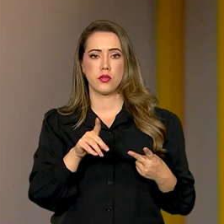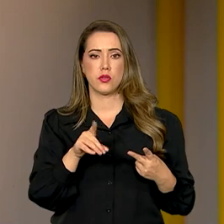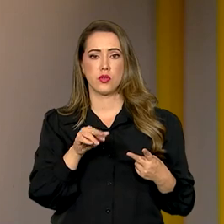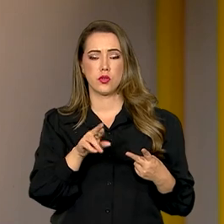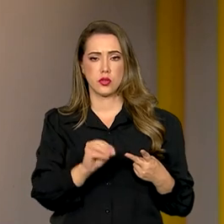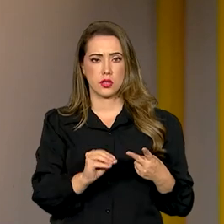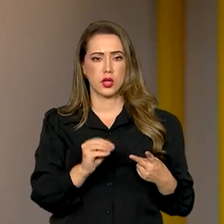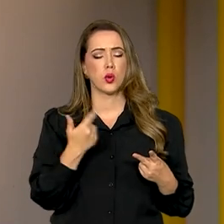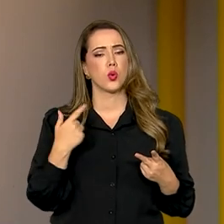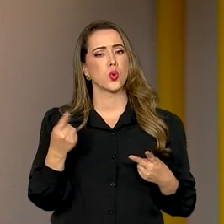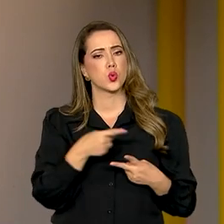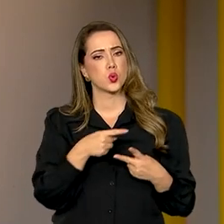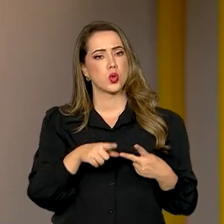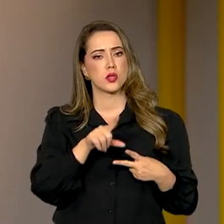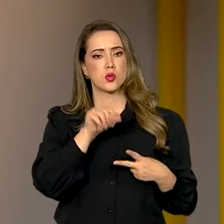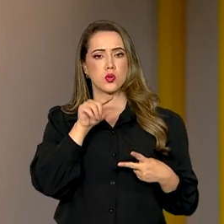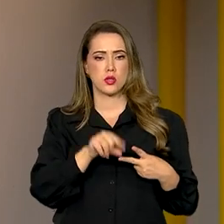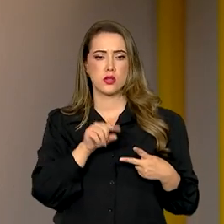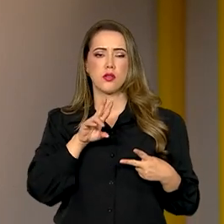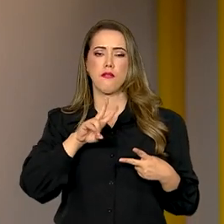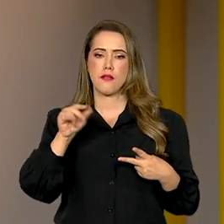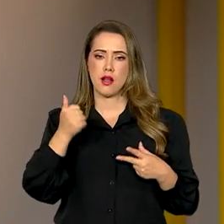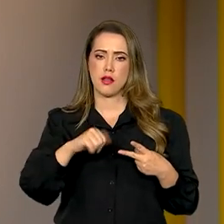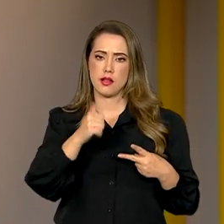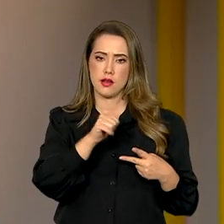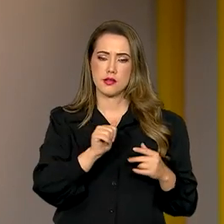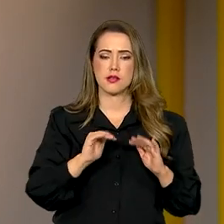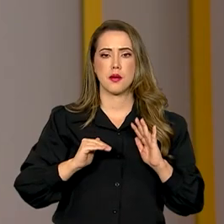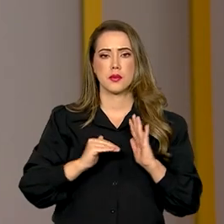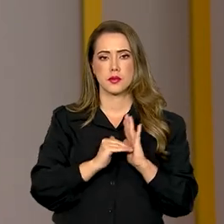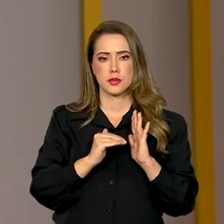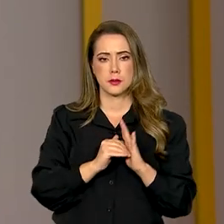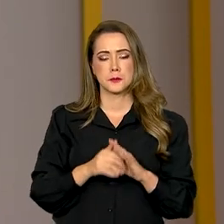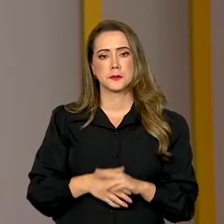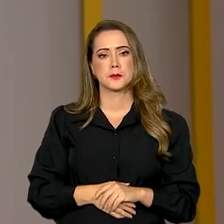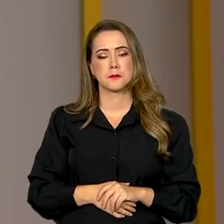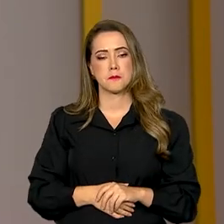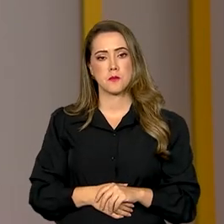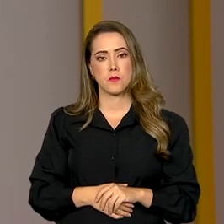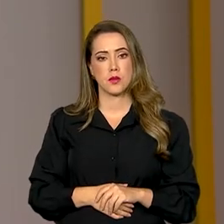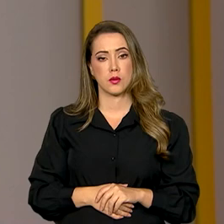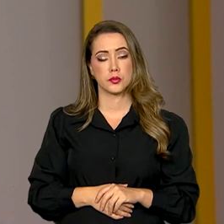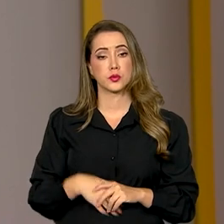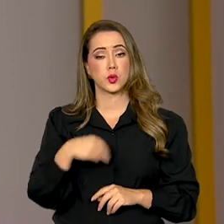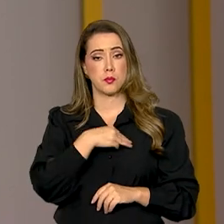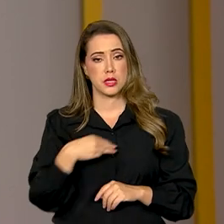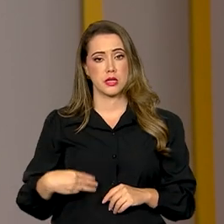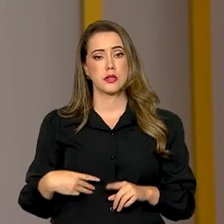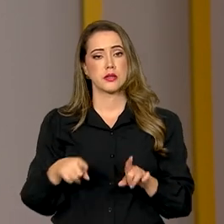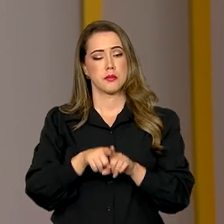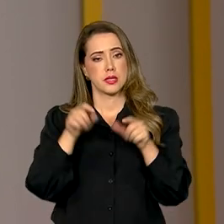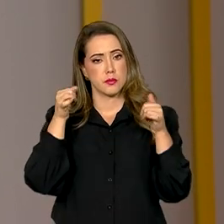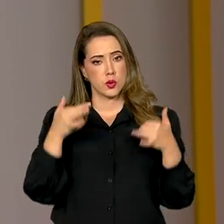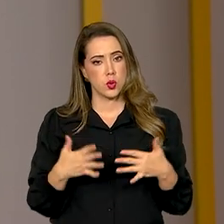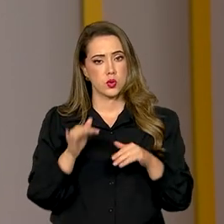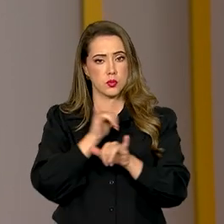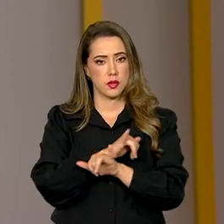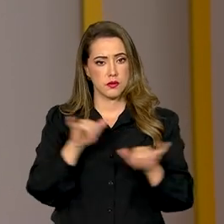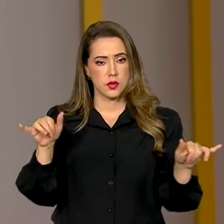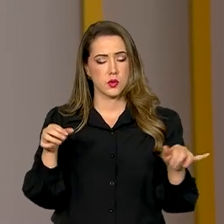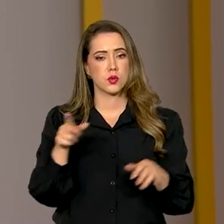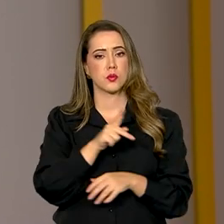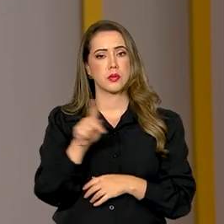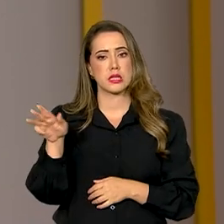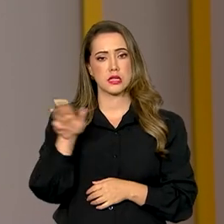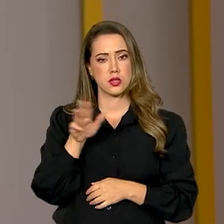indicados e ainda serão analisados pelo plenário do Senado Federal. O ministro também falou sobre a declaração do presidente